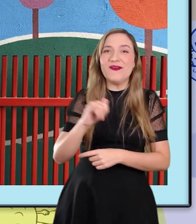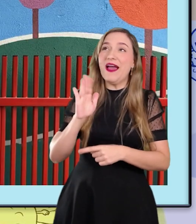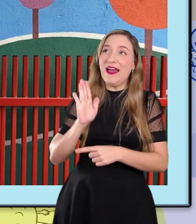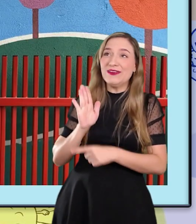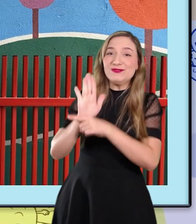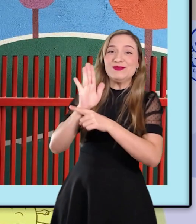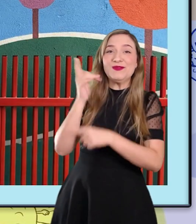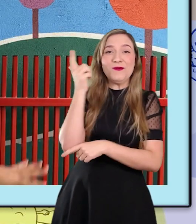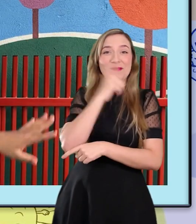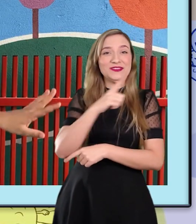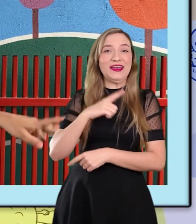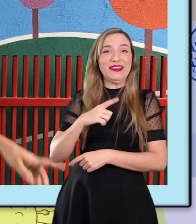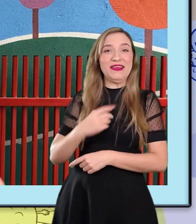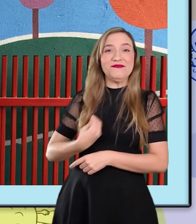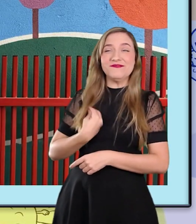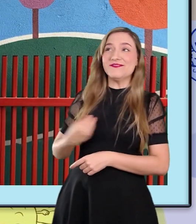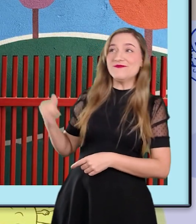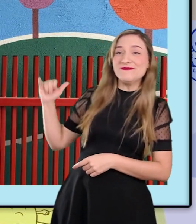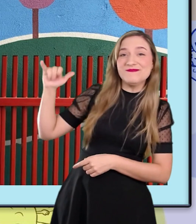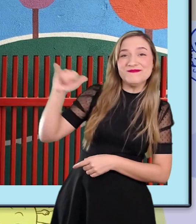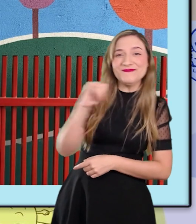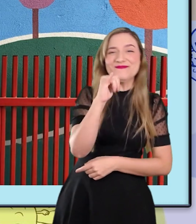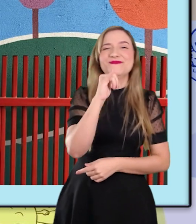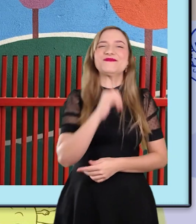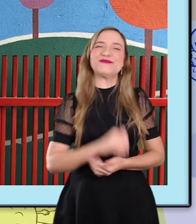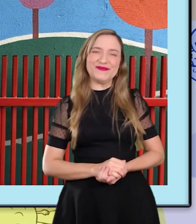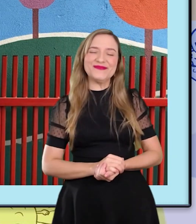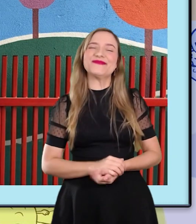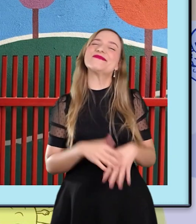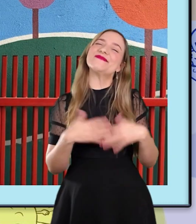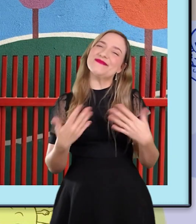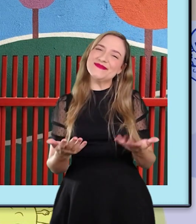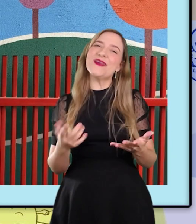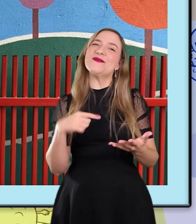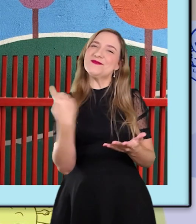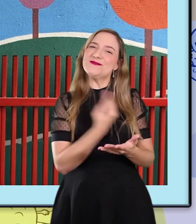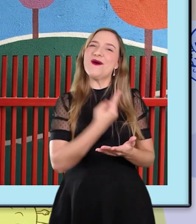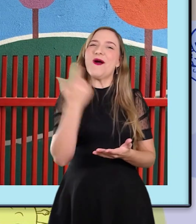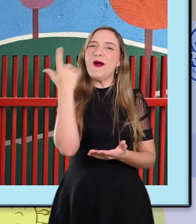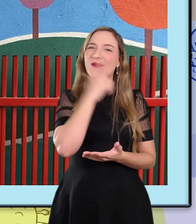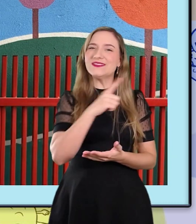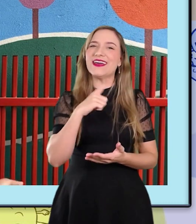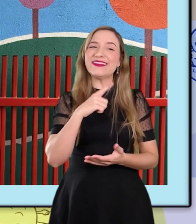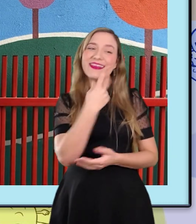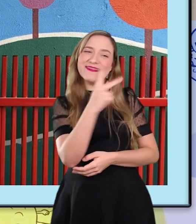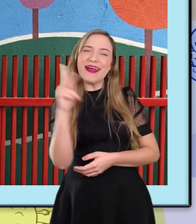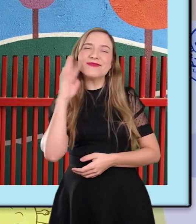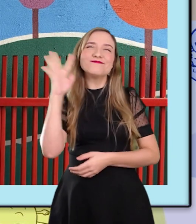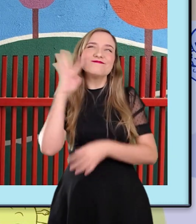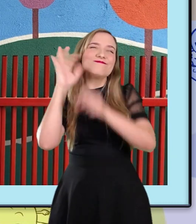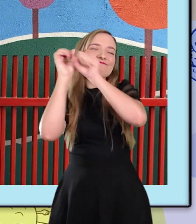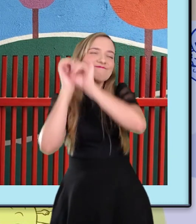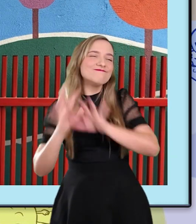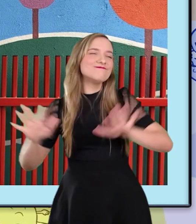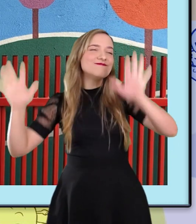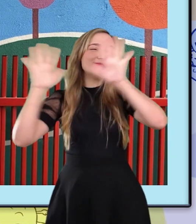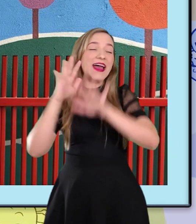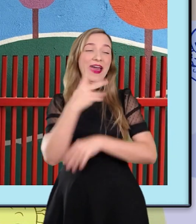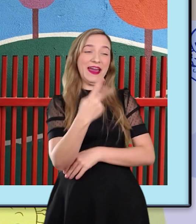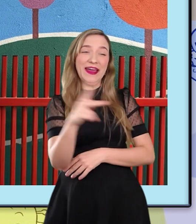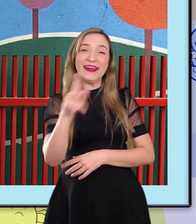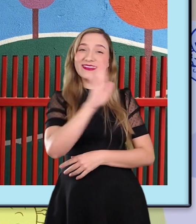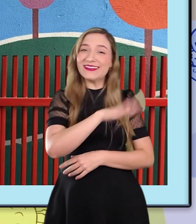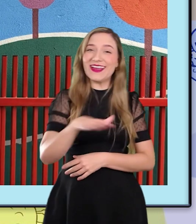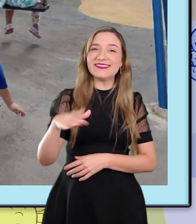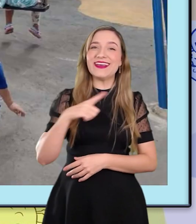está ajudando as asas, ele a voar. E assim, temos asas à imaginação. Nossas